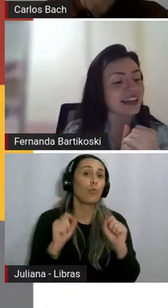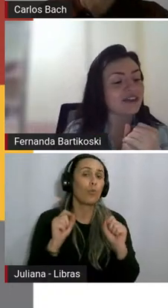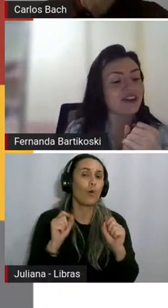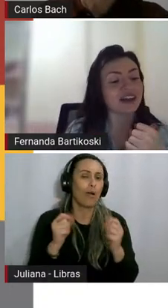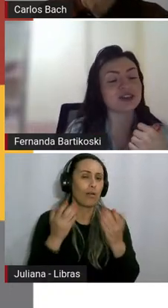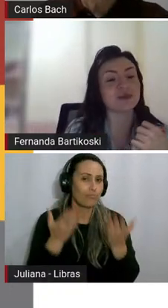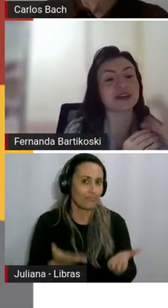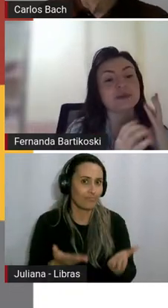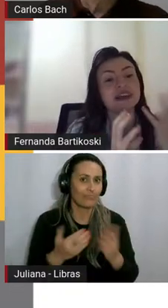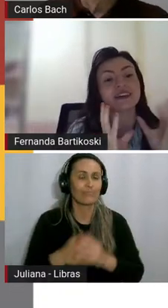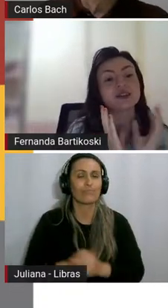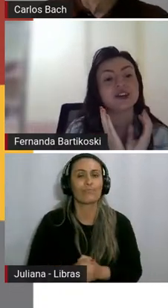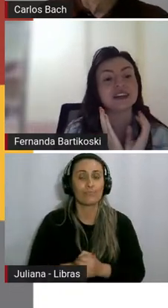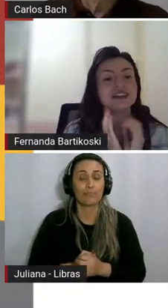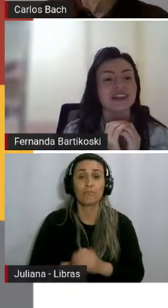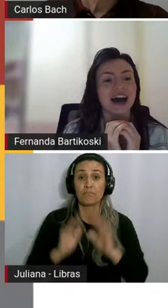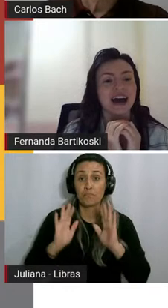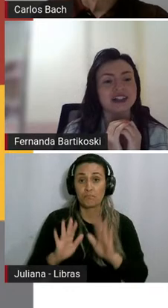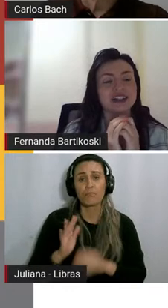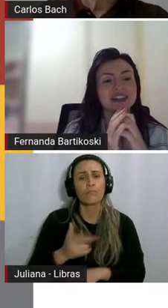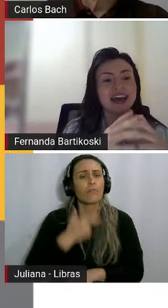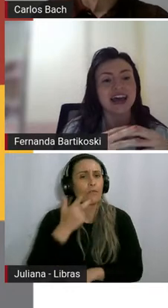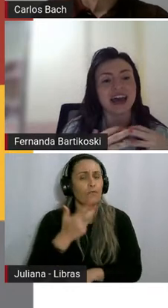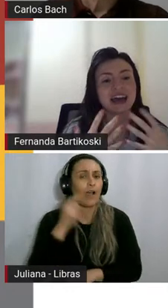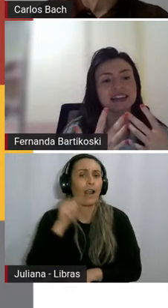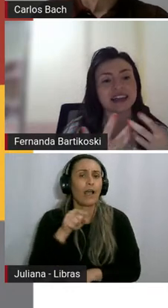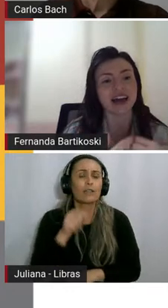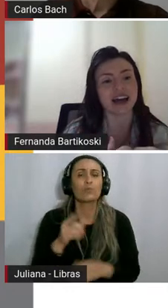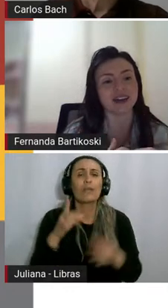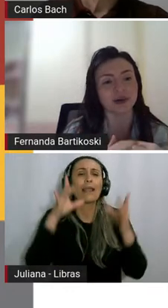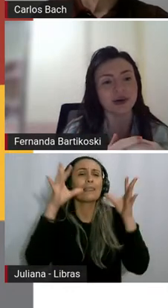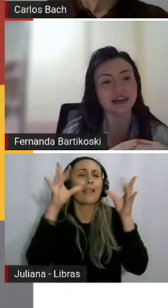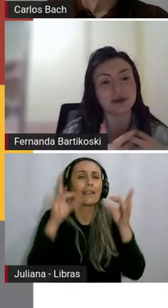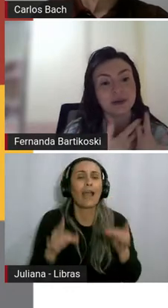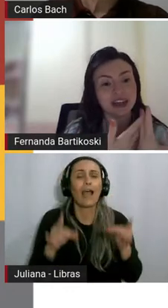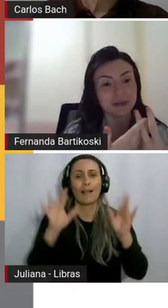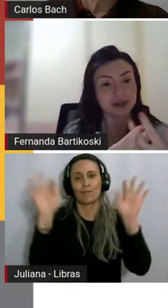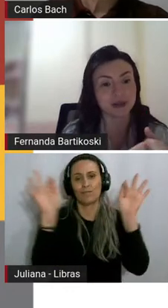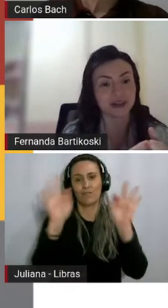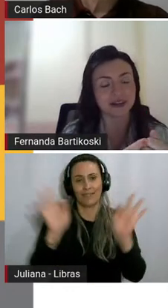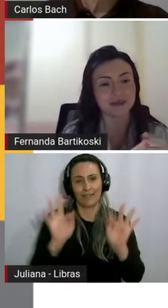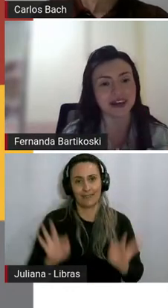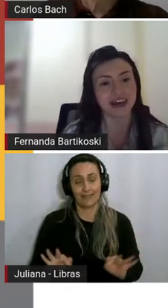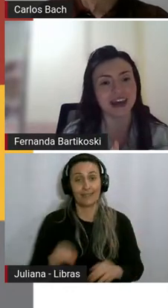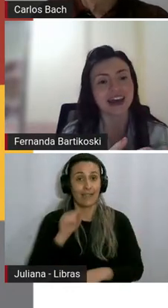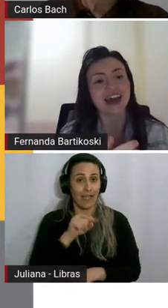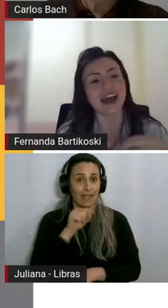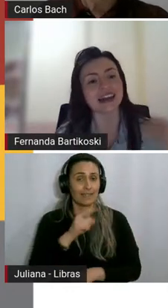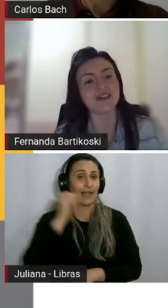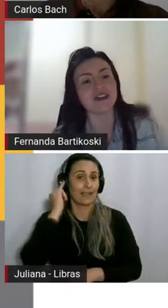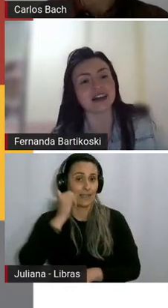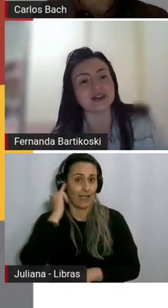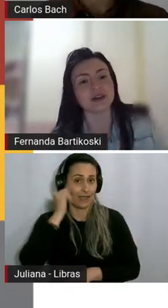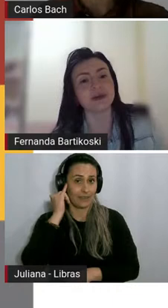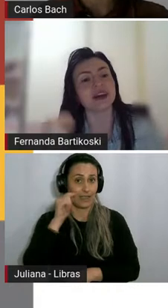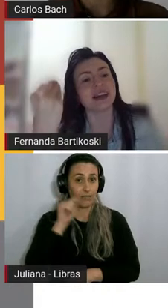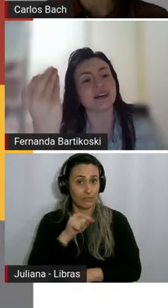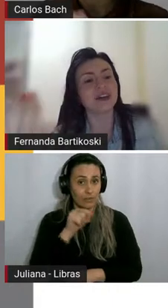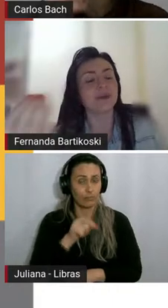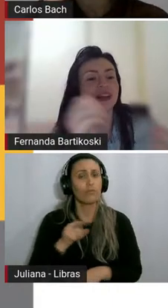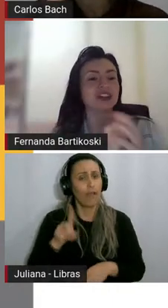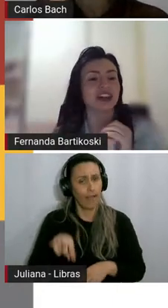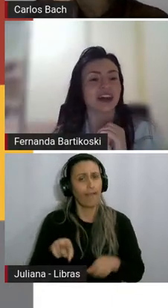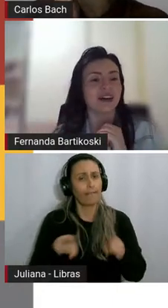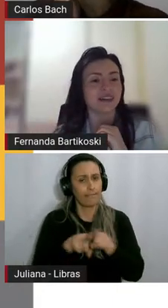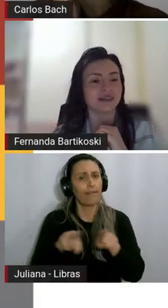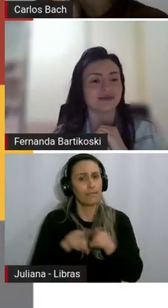Que ela fala sobre as pequenas felicidades. Essa narradora em primeira pessoa também, ela fala sobre o que